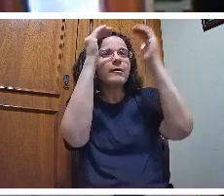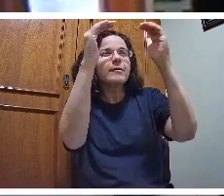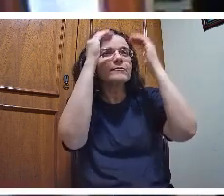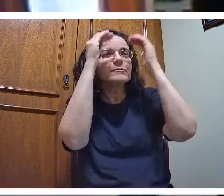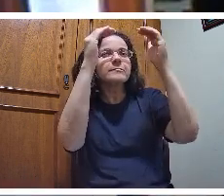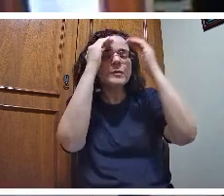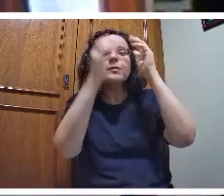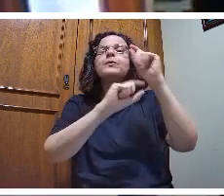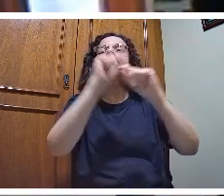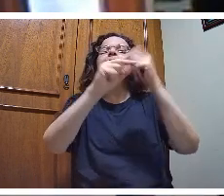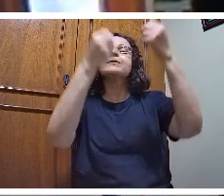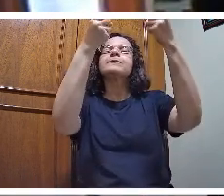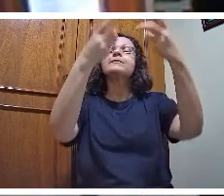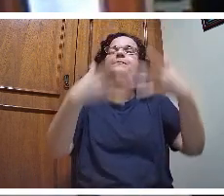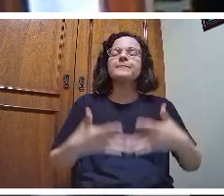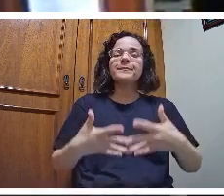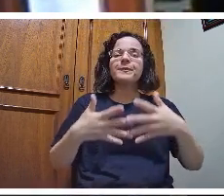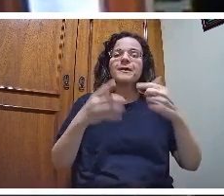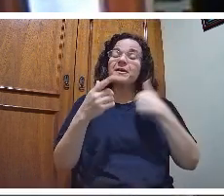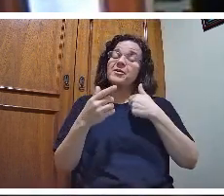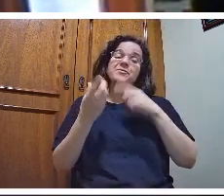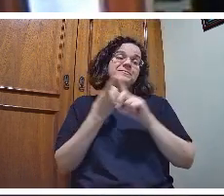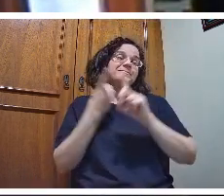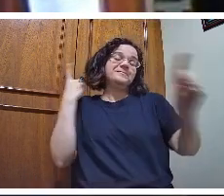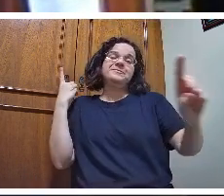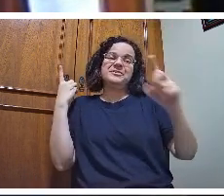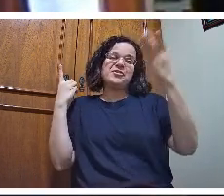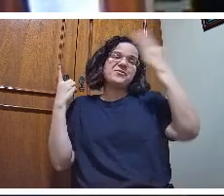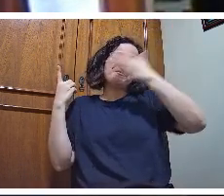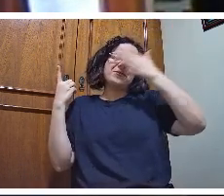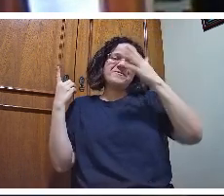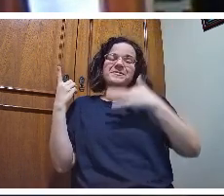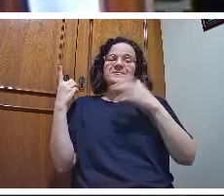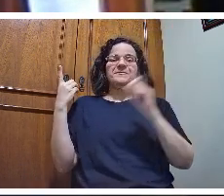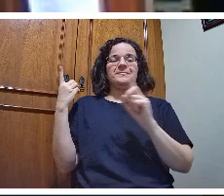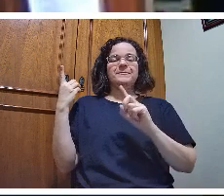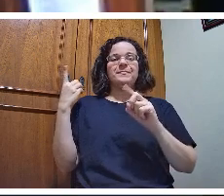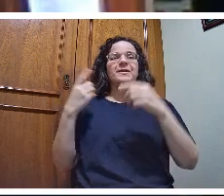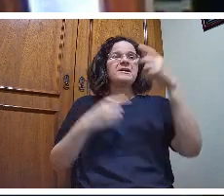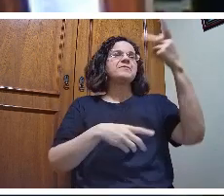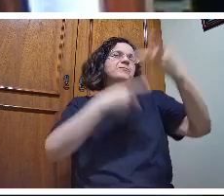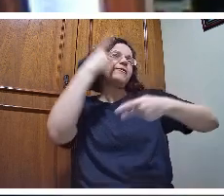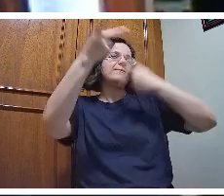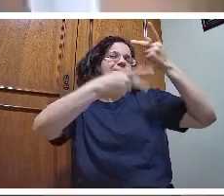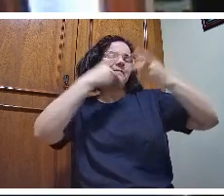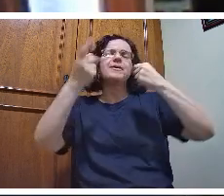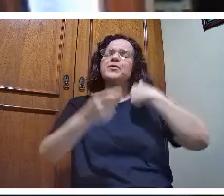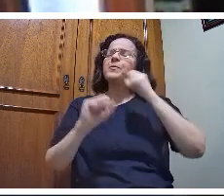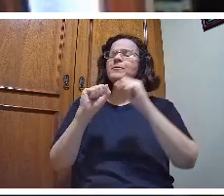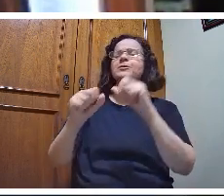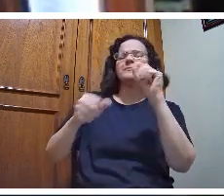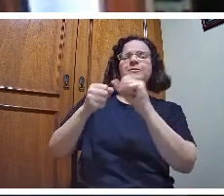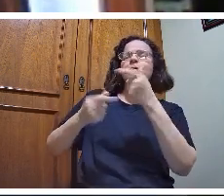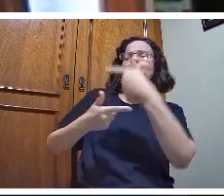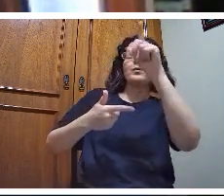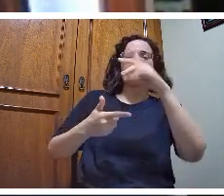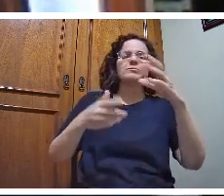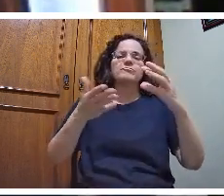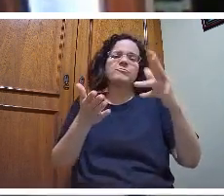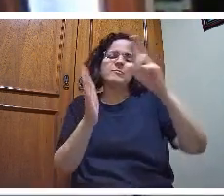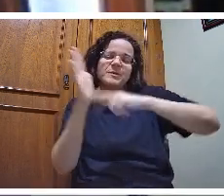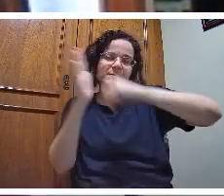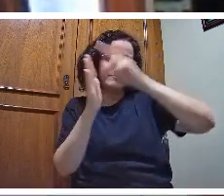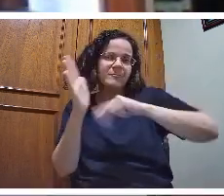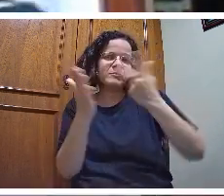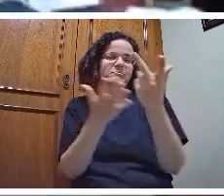me vendo, o professor está falando, mas eu posso estar fazendo outra coisa, estou fazendo crochê, tricô, desenhando, pintando, fazer qualquer outra coisa,